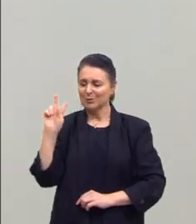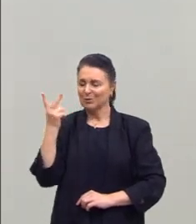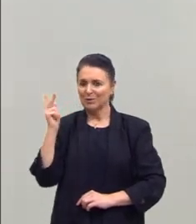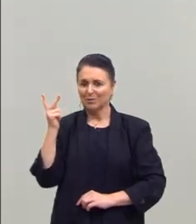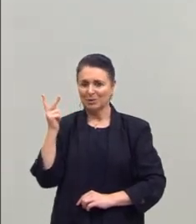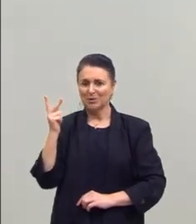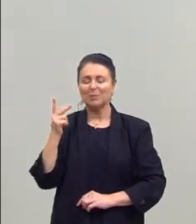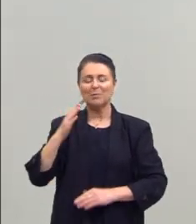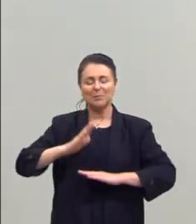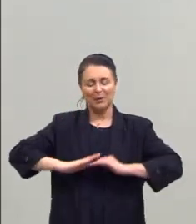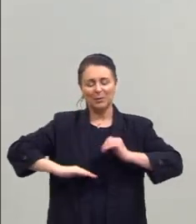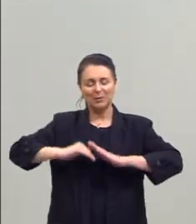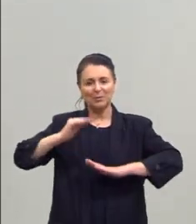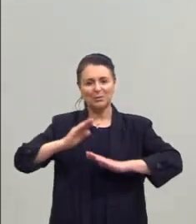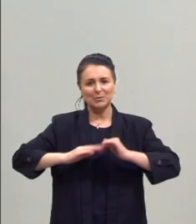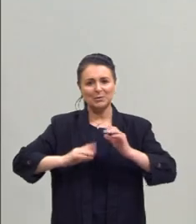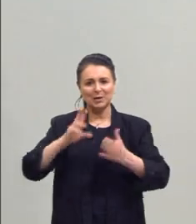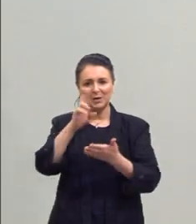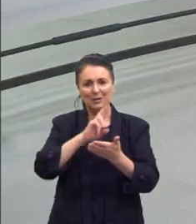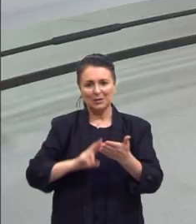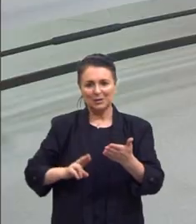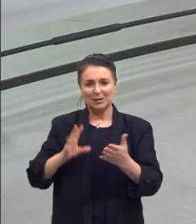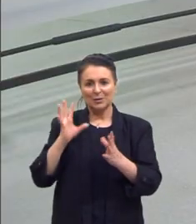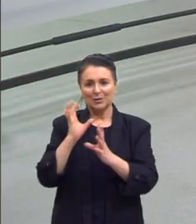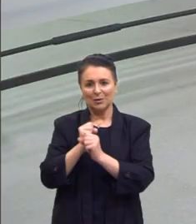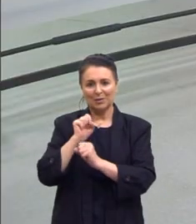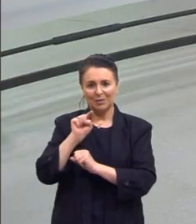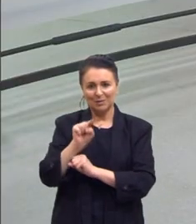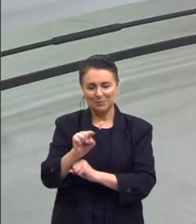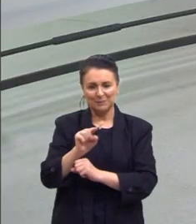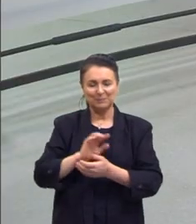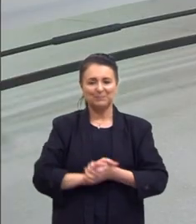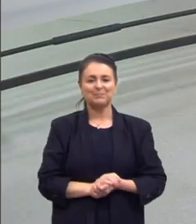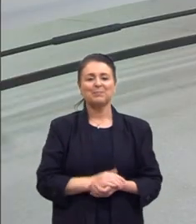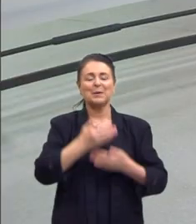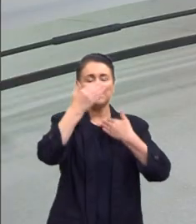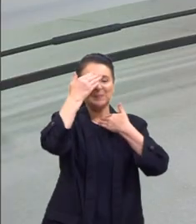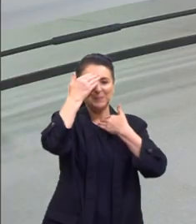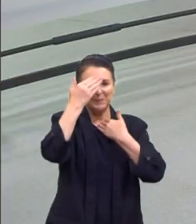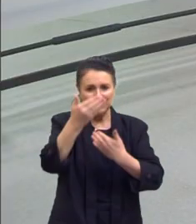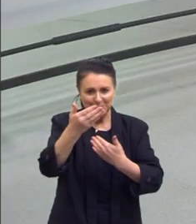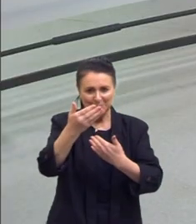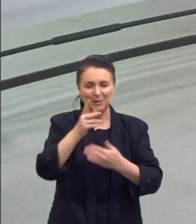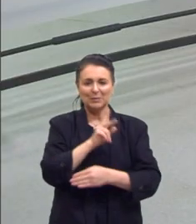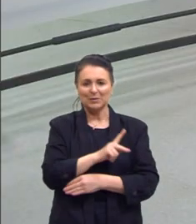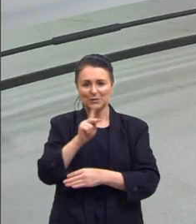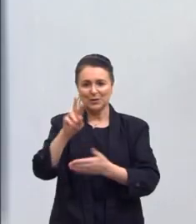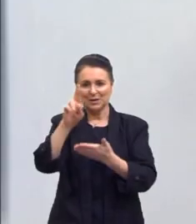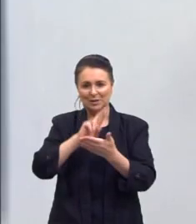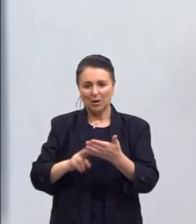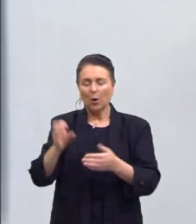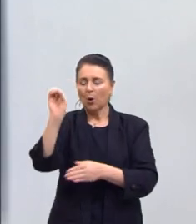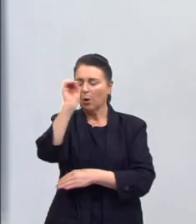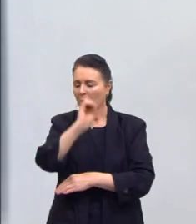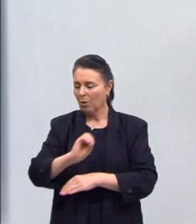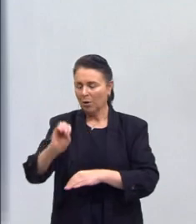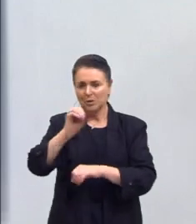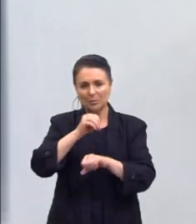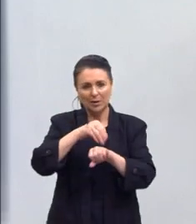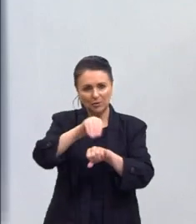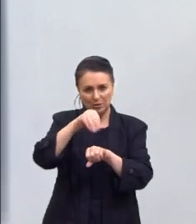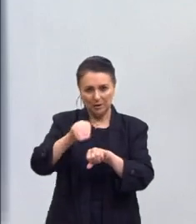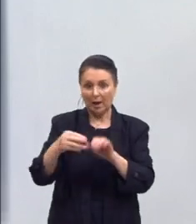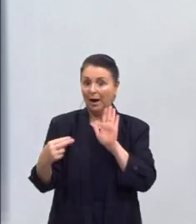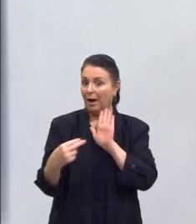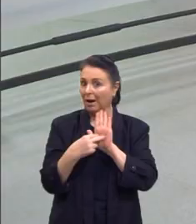para a gente construir a nossa redação nota mil. É isso aí. Muito obrigado, Karine. Ótimas dicas. Prestem